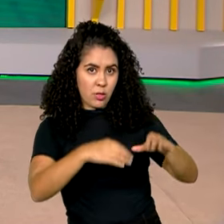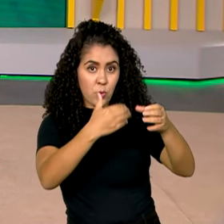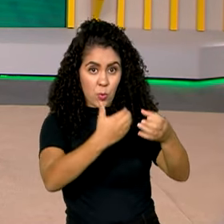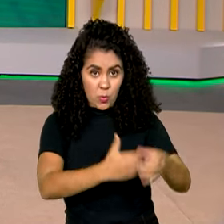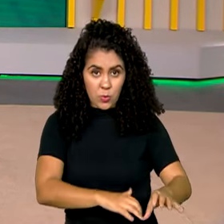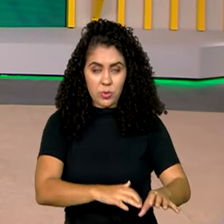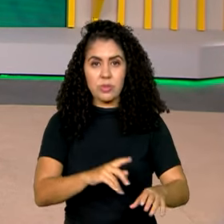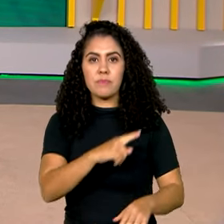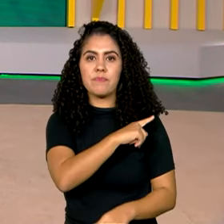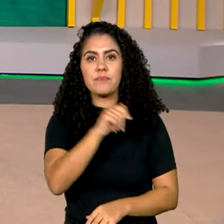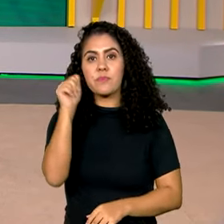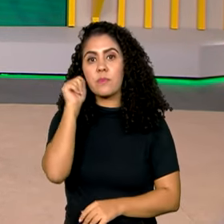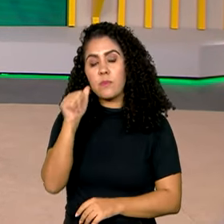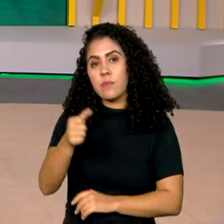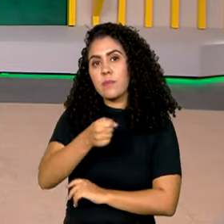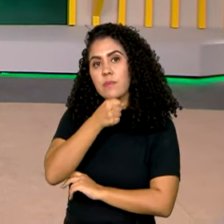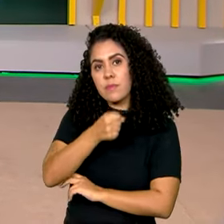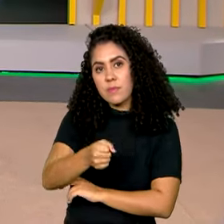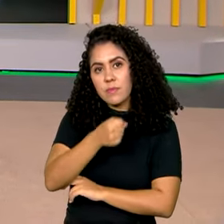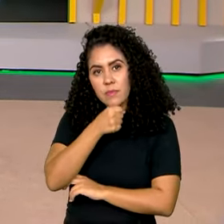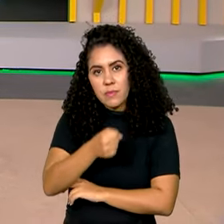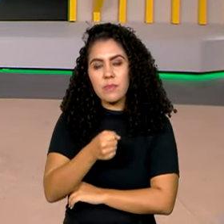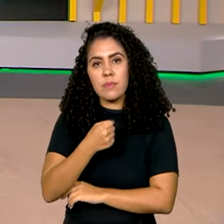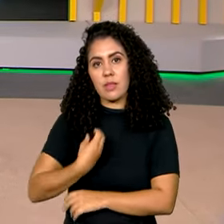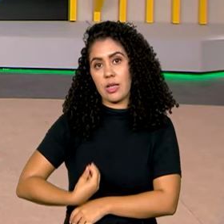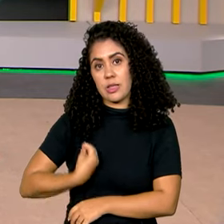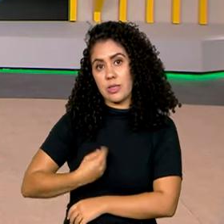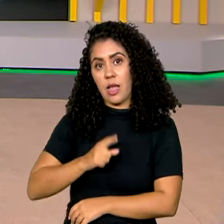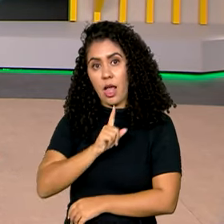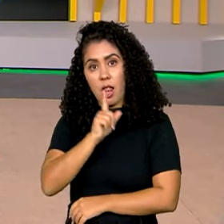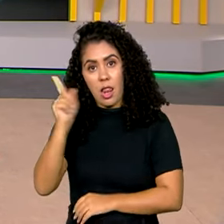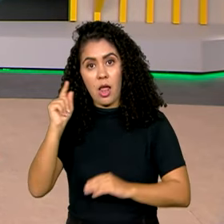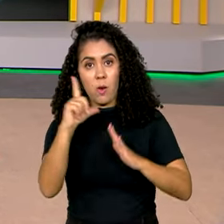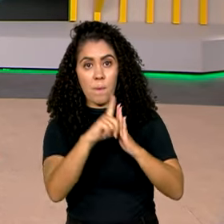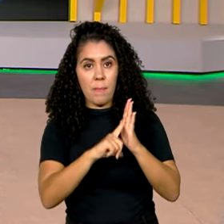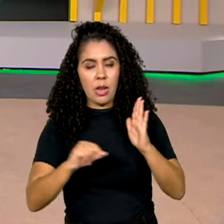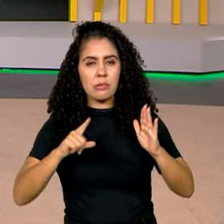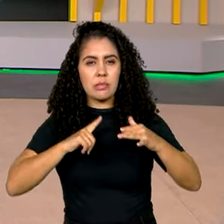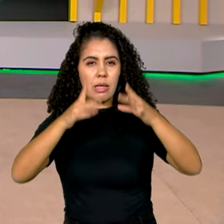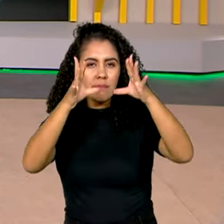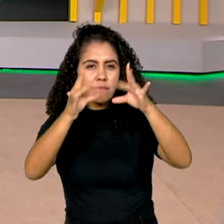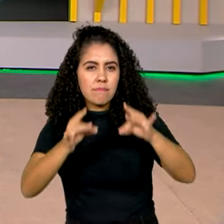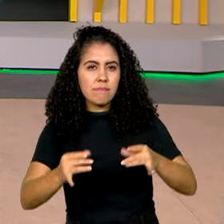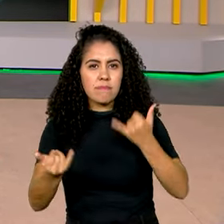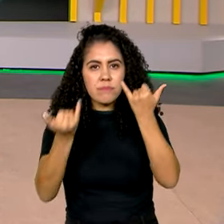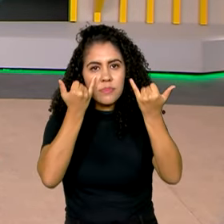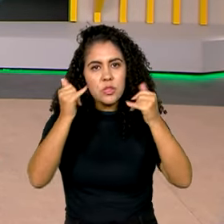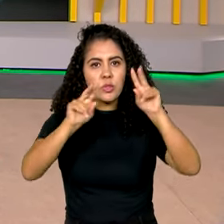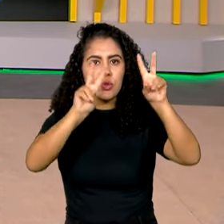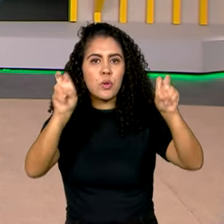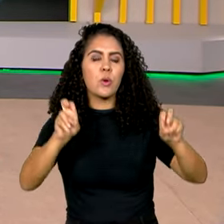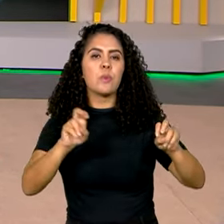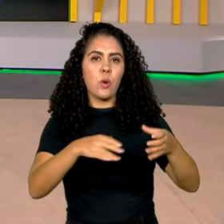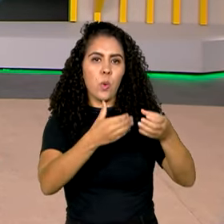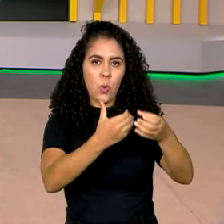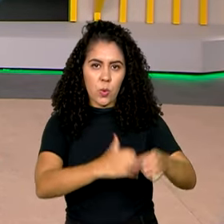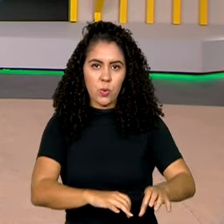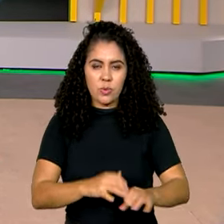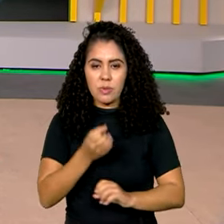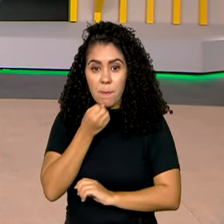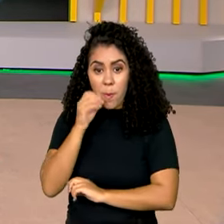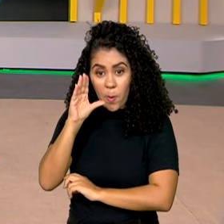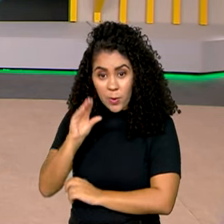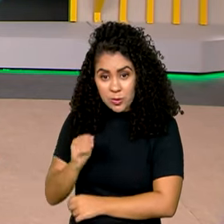A repórter Graciele Bittencourt está no Palácio do Planalto e tem todos os detalhes sobre o concurso. Boa noite, Gracie.